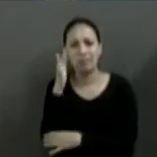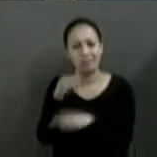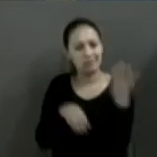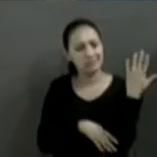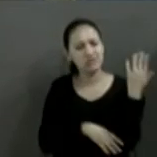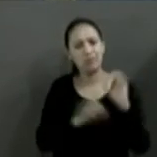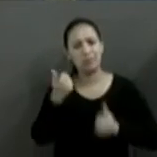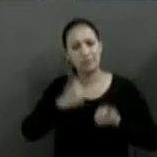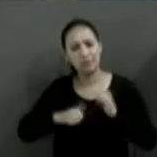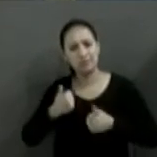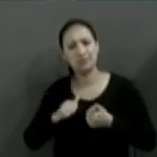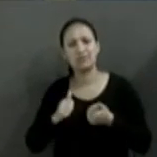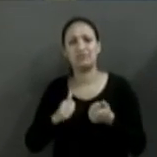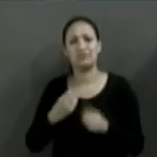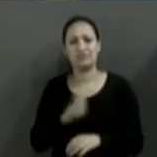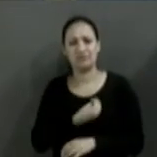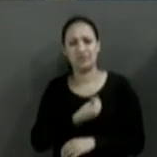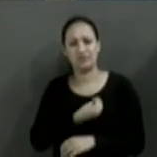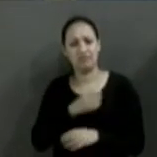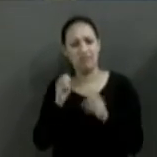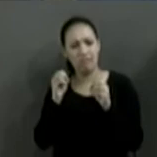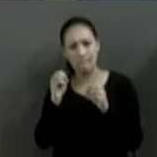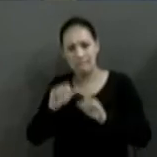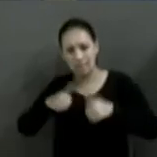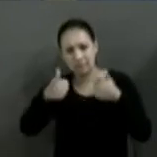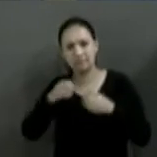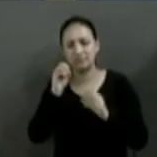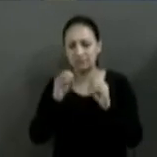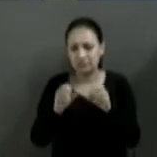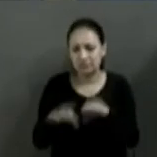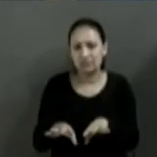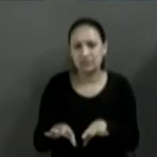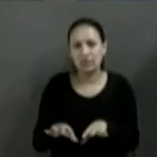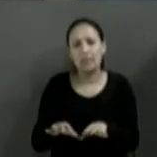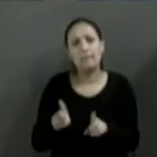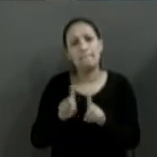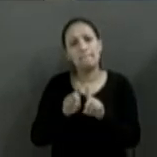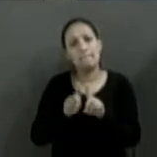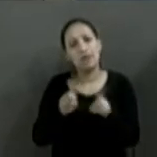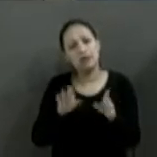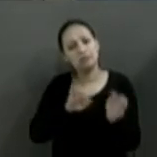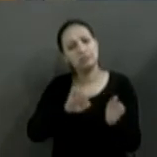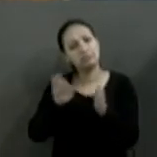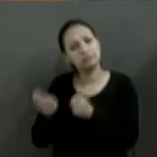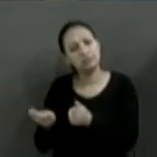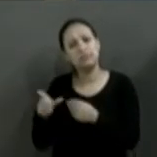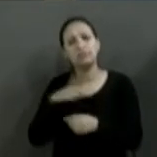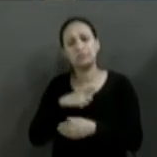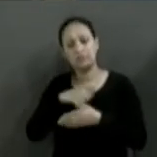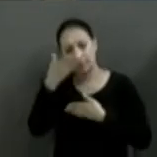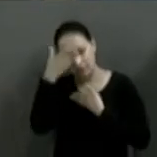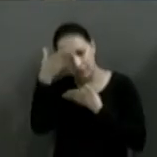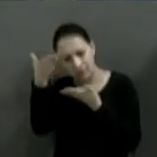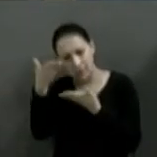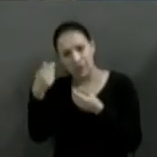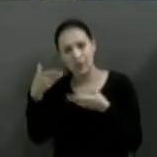qualidade de vida como um todo, com educação e emprego. De outro lado, hoje tivemos a honra lá no Parque do Sei,